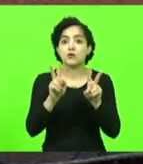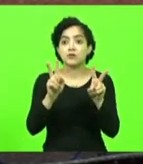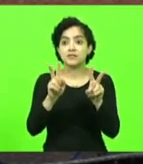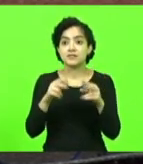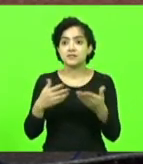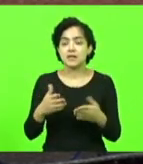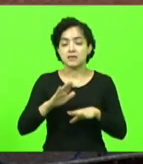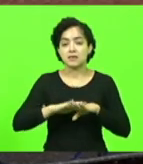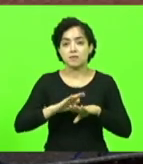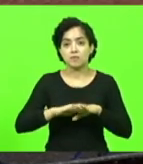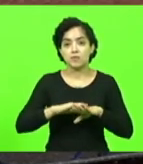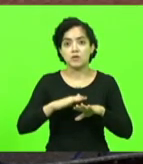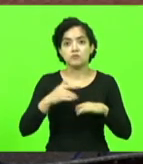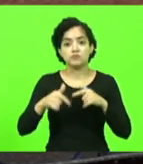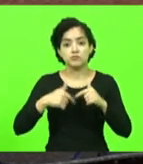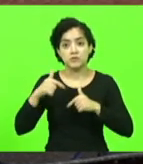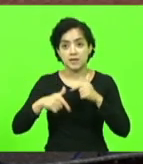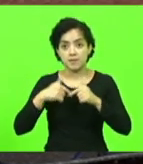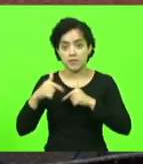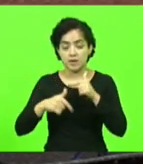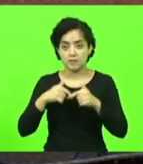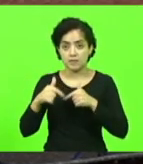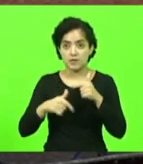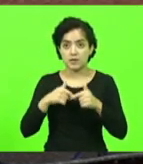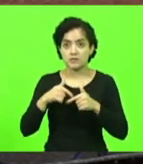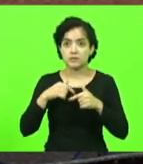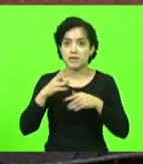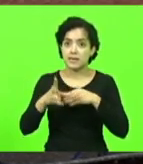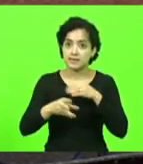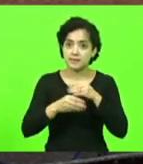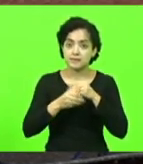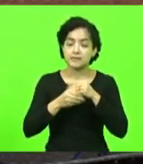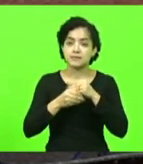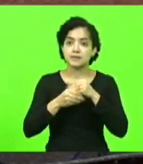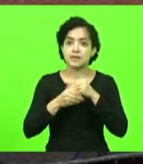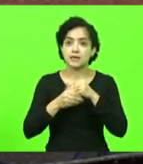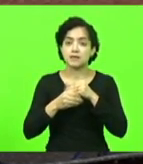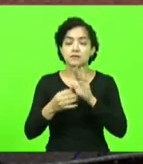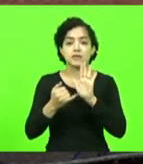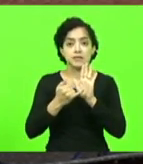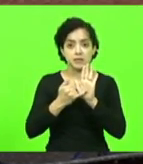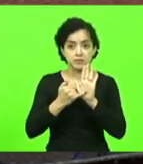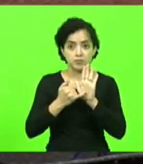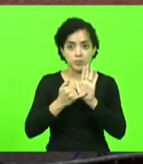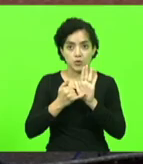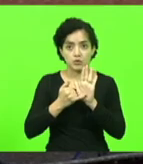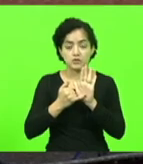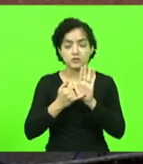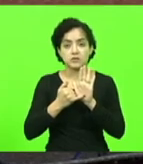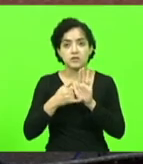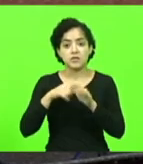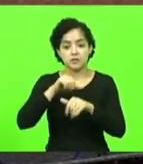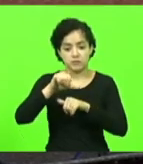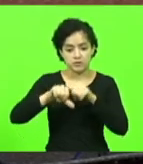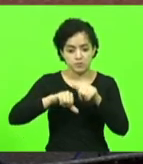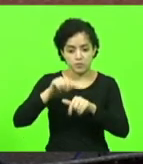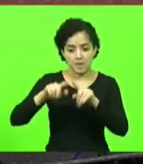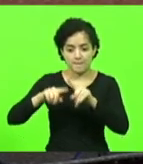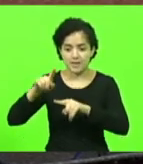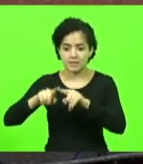mão de obra, para agregar também impostos, porque na medida que você transforma o produto,